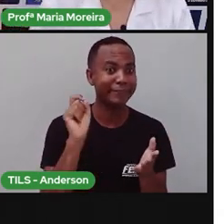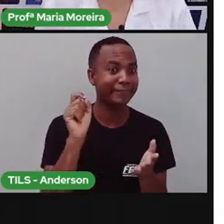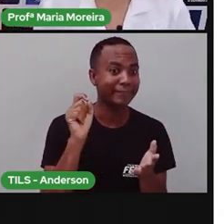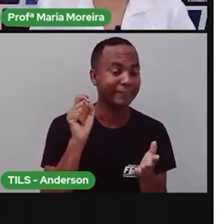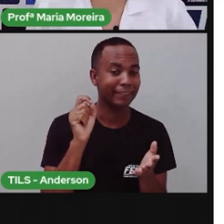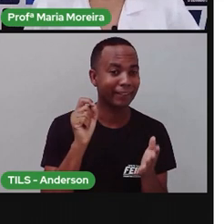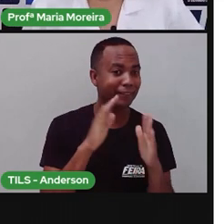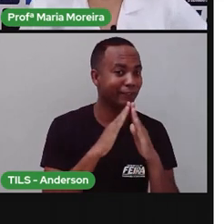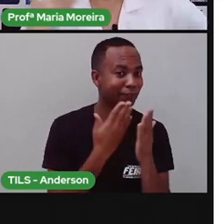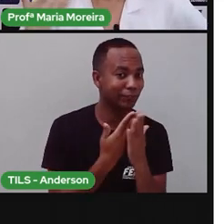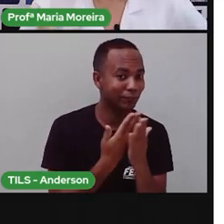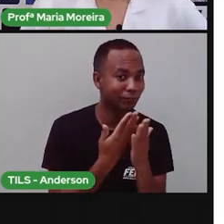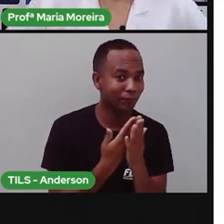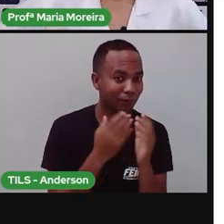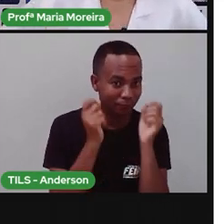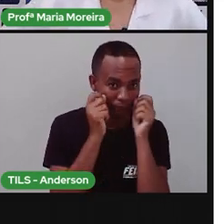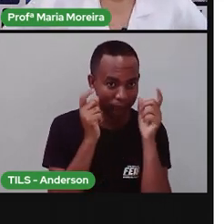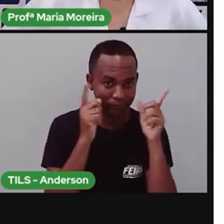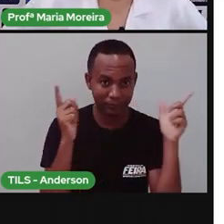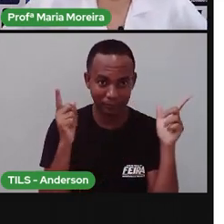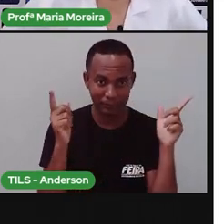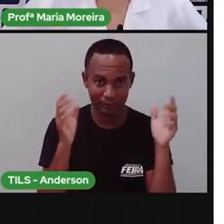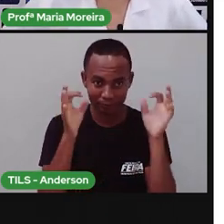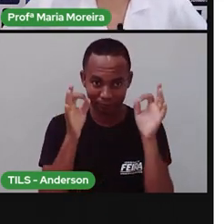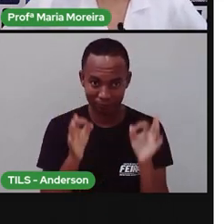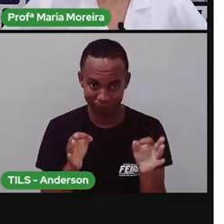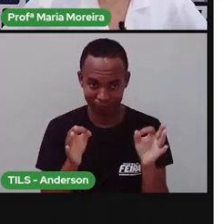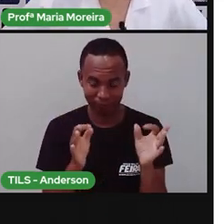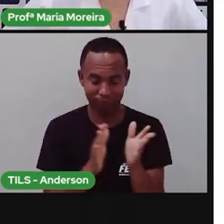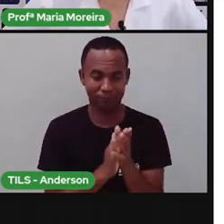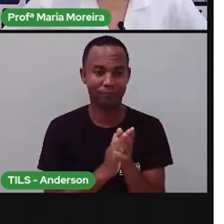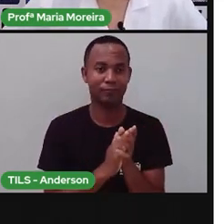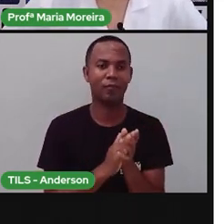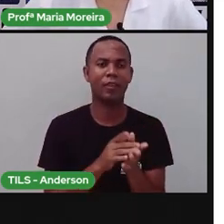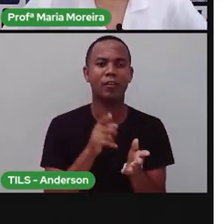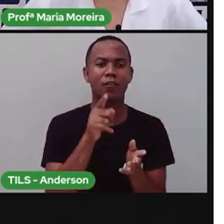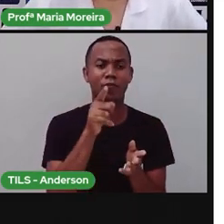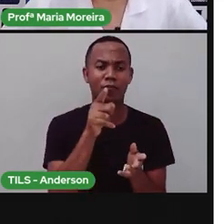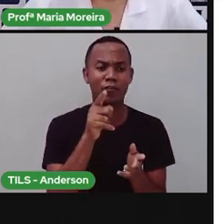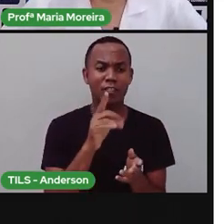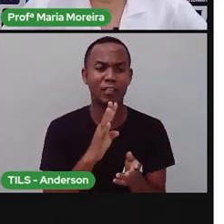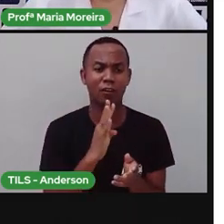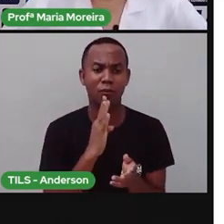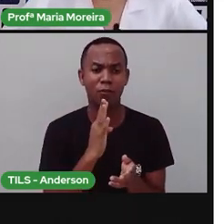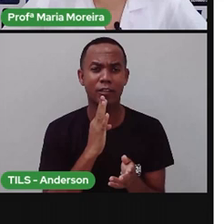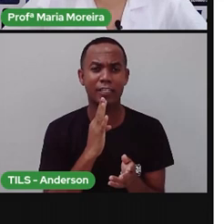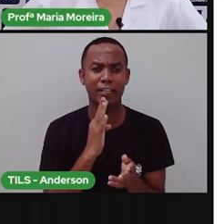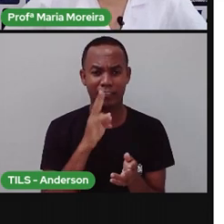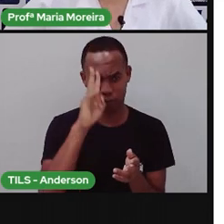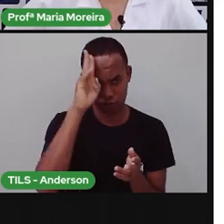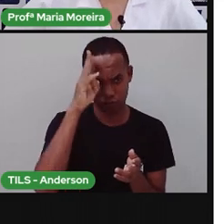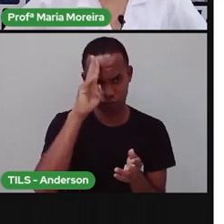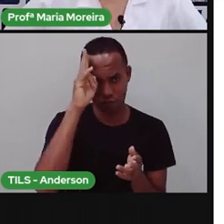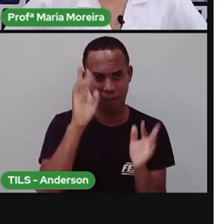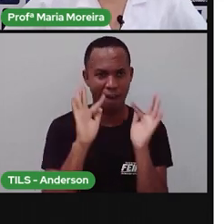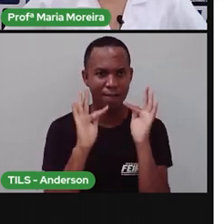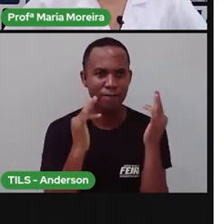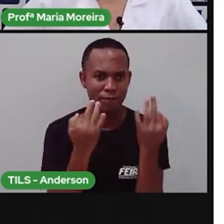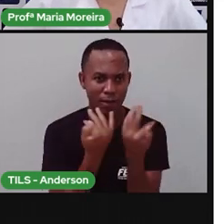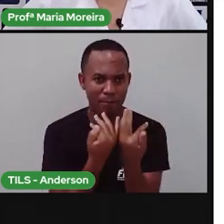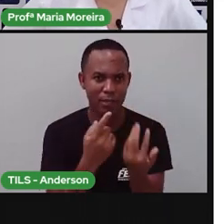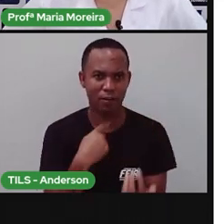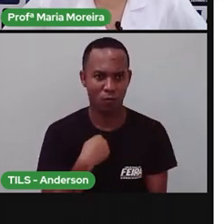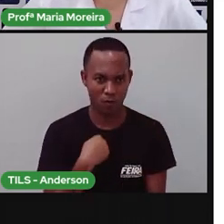estudou e está afiado aí com o assunto. Você conhece a história de sua família? Você